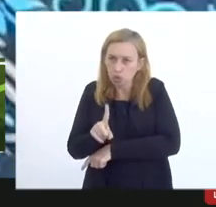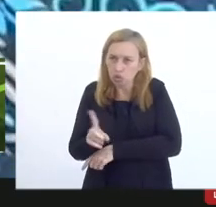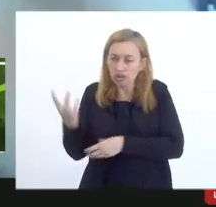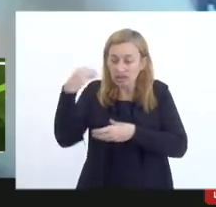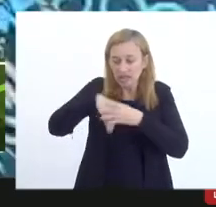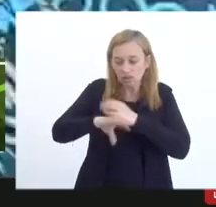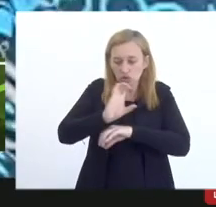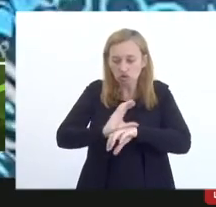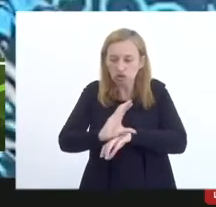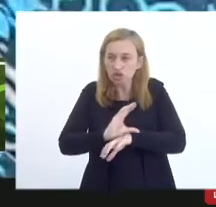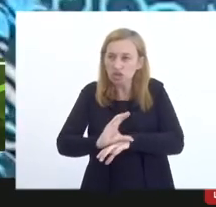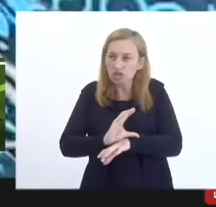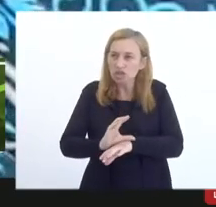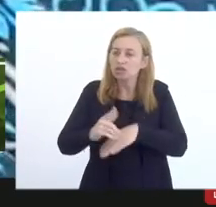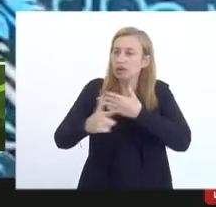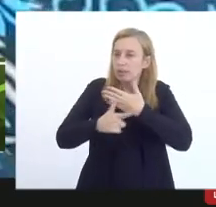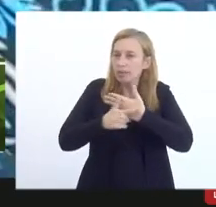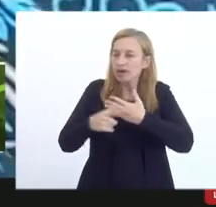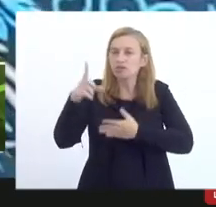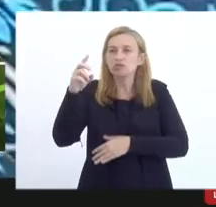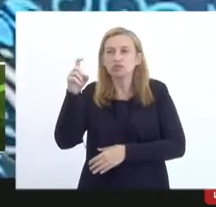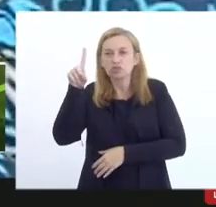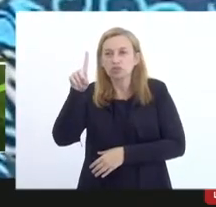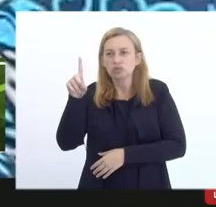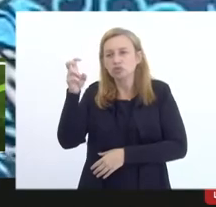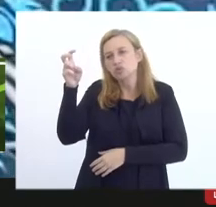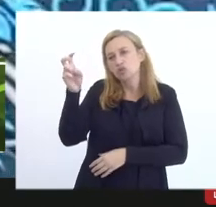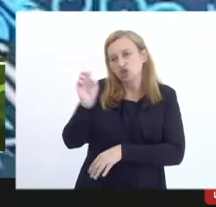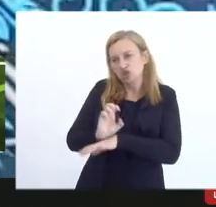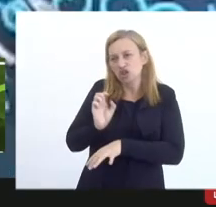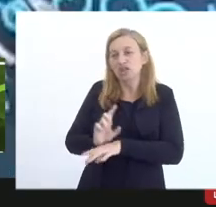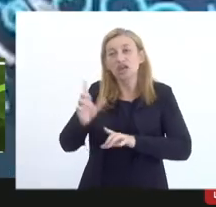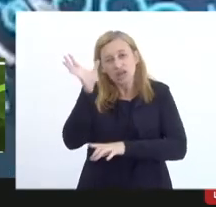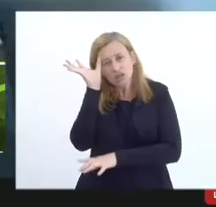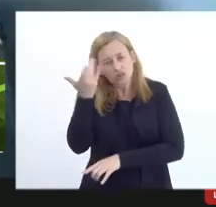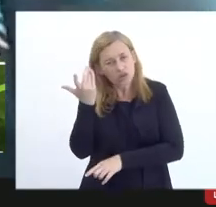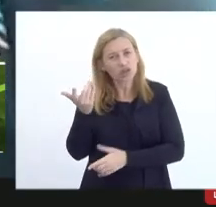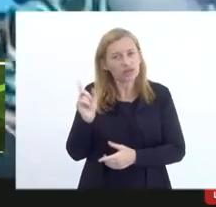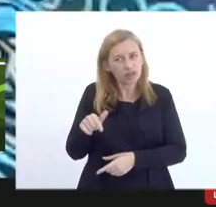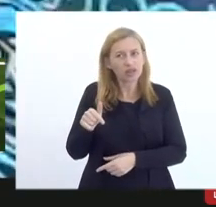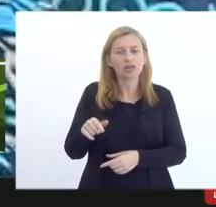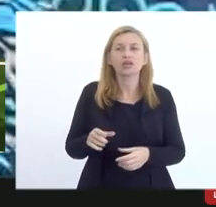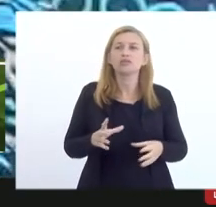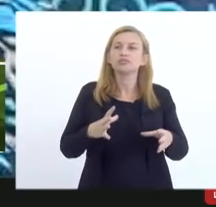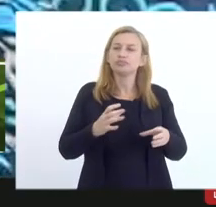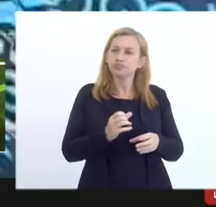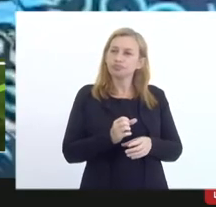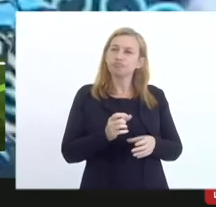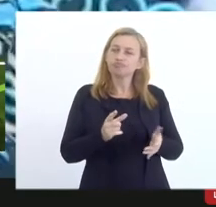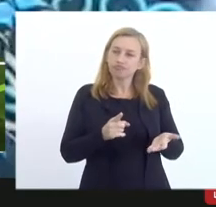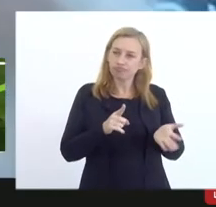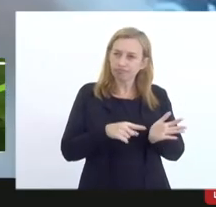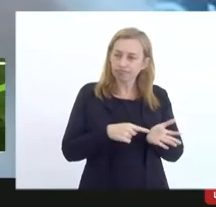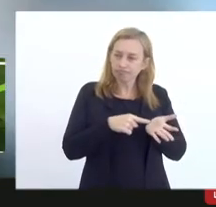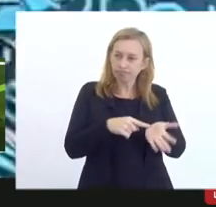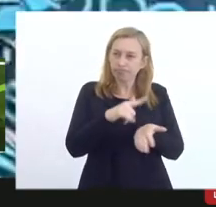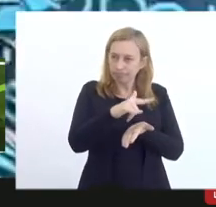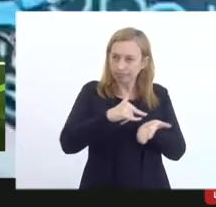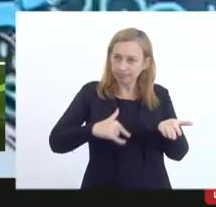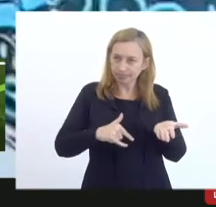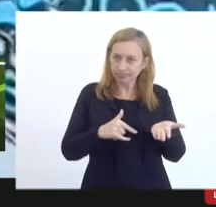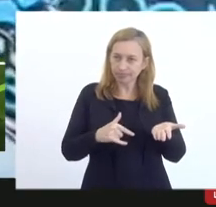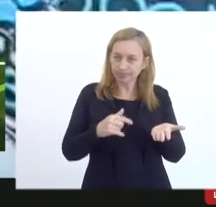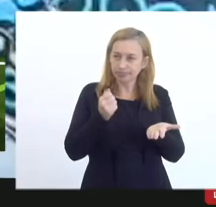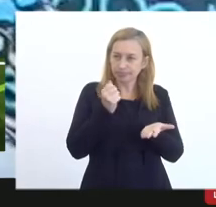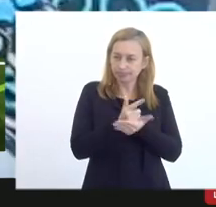Constituição, é papel do Estado também preso a pensar nessa questão. A prestação de contas é necessária, ninguém está pedindo aqui para facilitar a vida